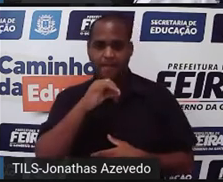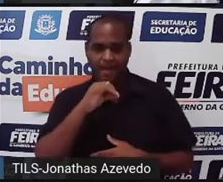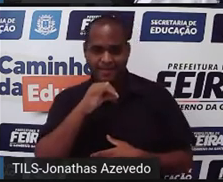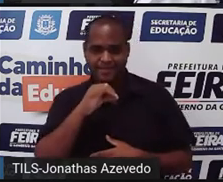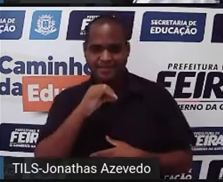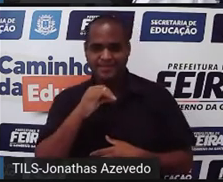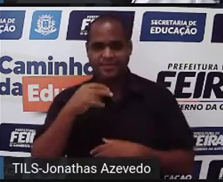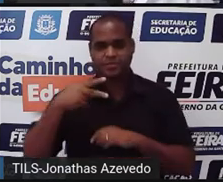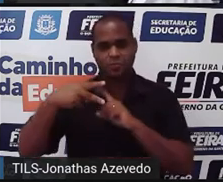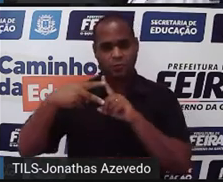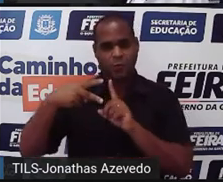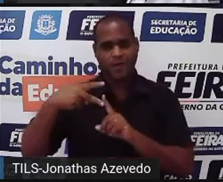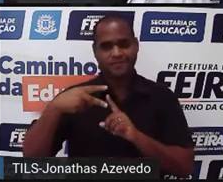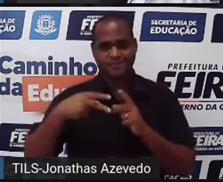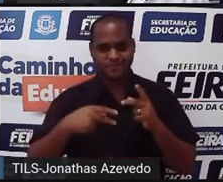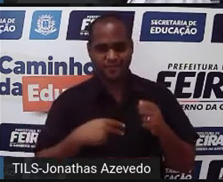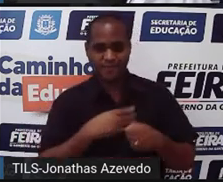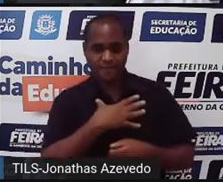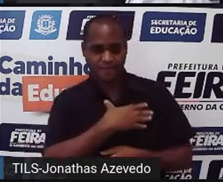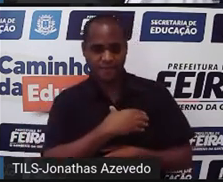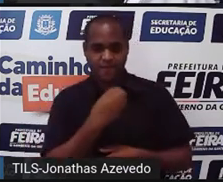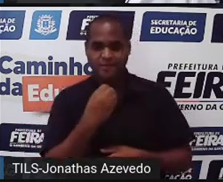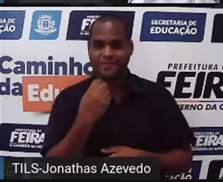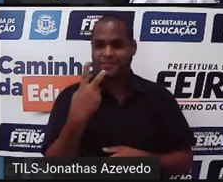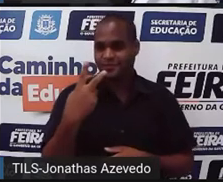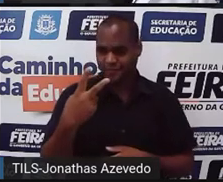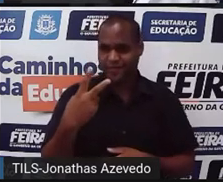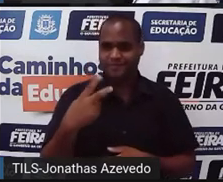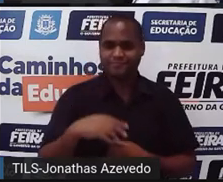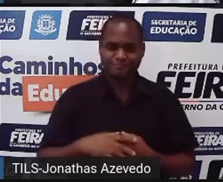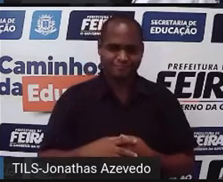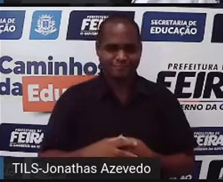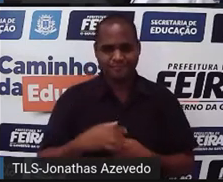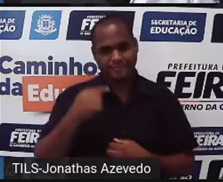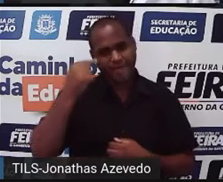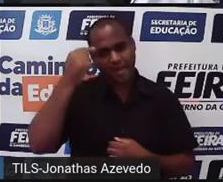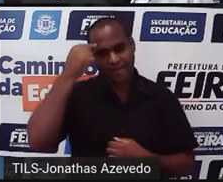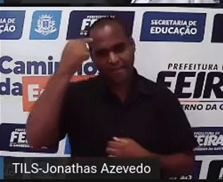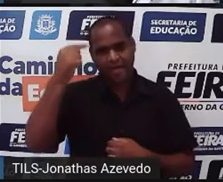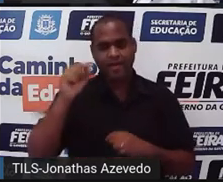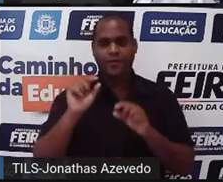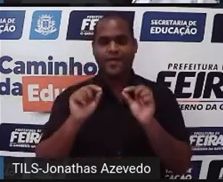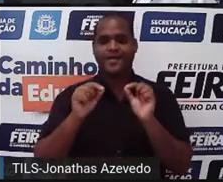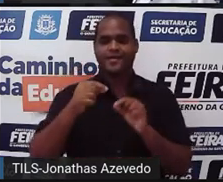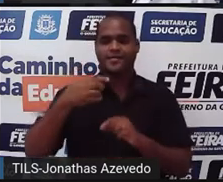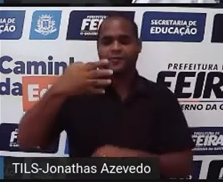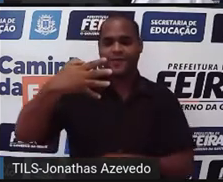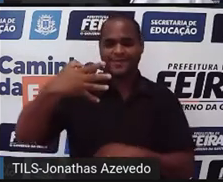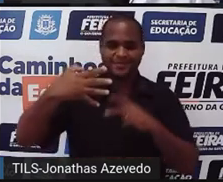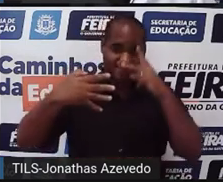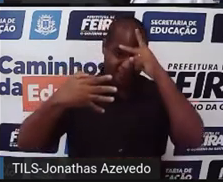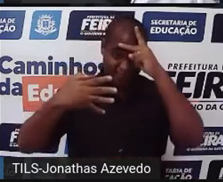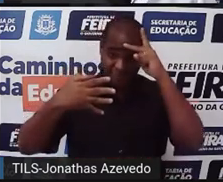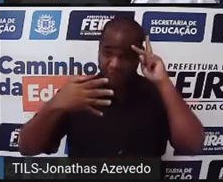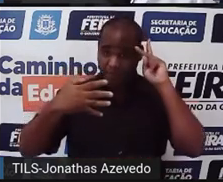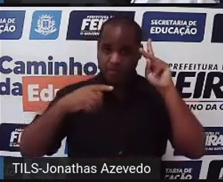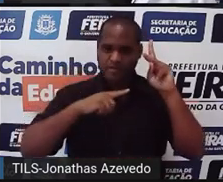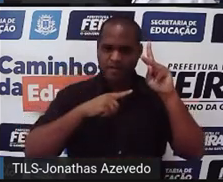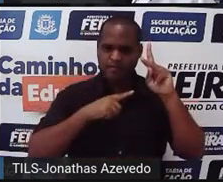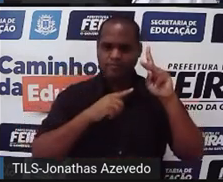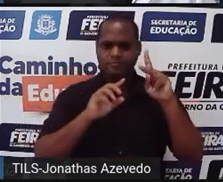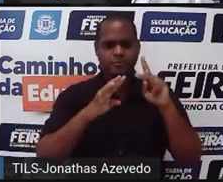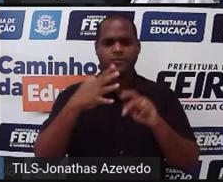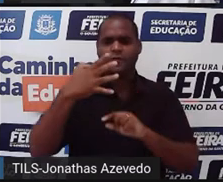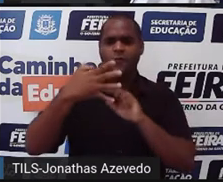e dois filhos, dá a impressão de ser quatro pessoas, mas na verdade não são